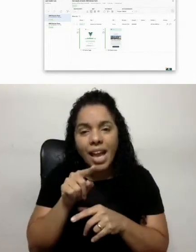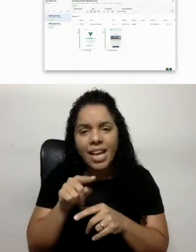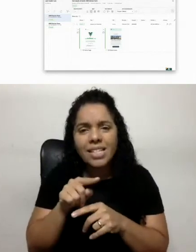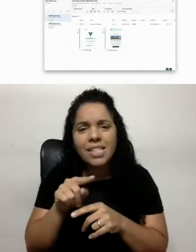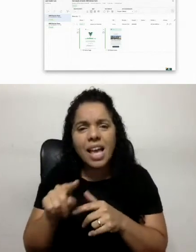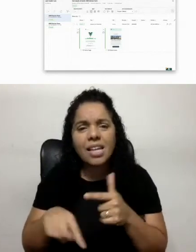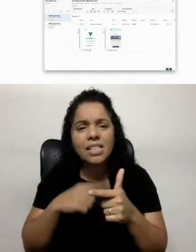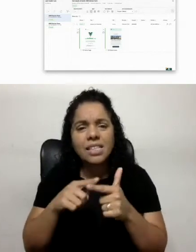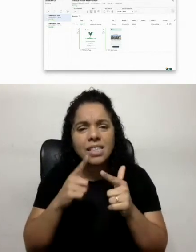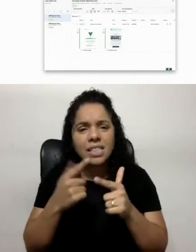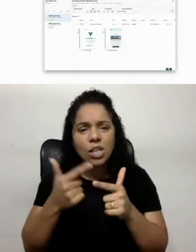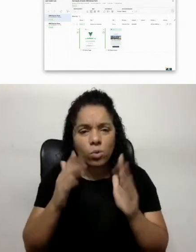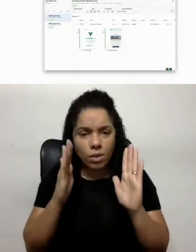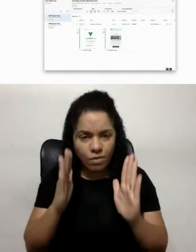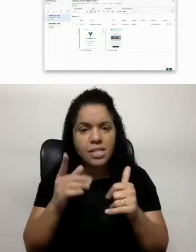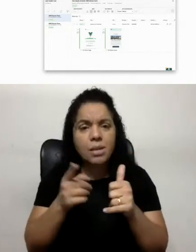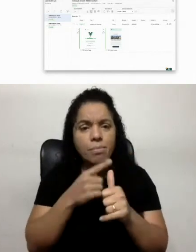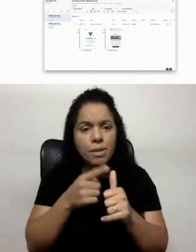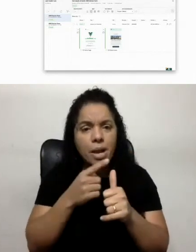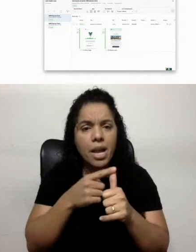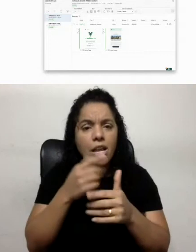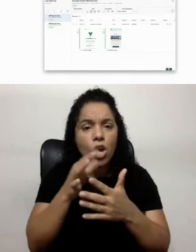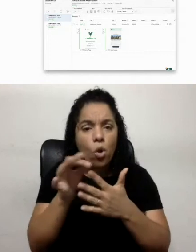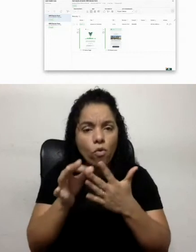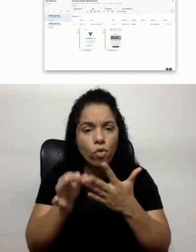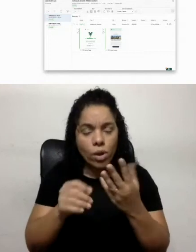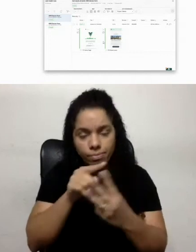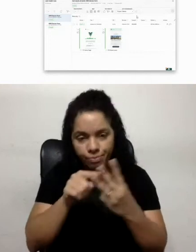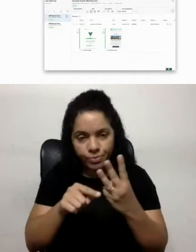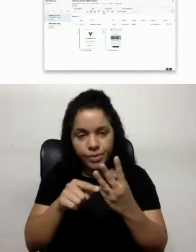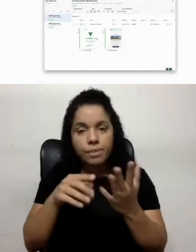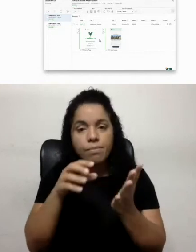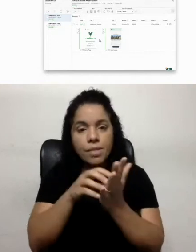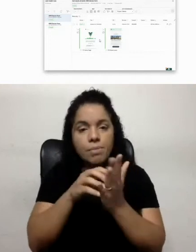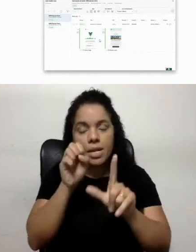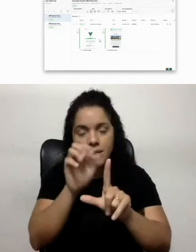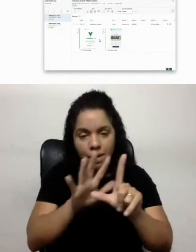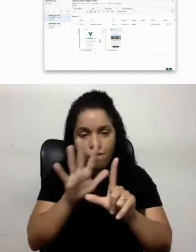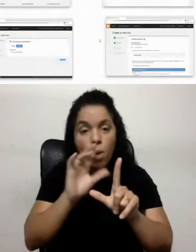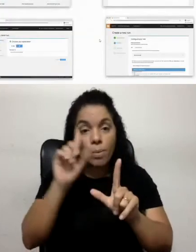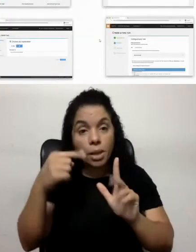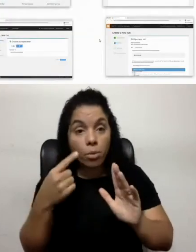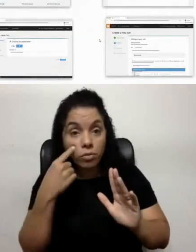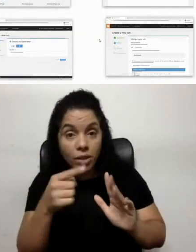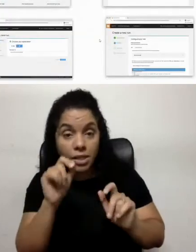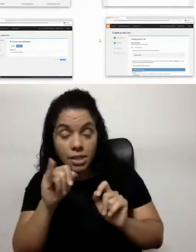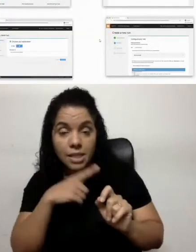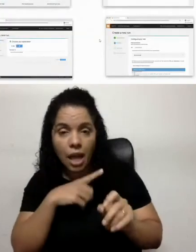segunda fase. A primeira fase seria configurar as três plataformas e depois a gente verificar se ele trouxe aqui, tá?